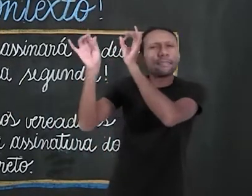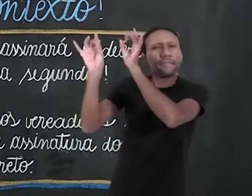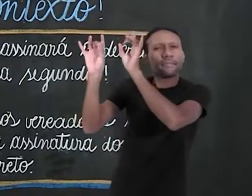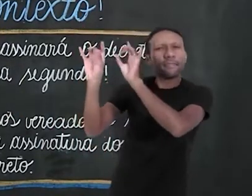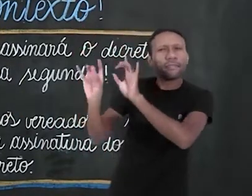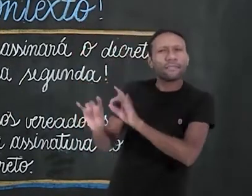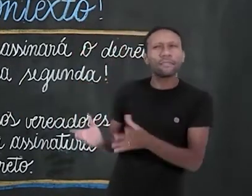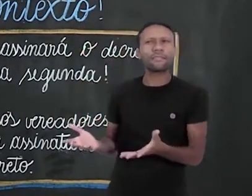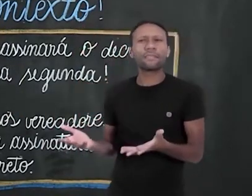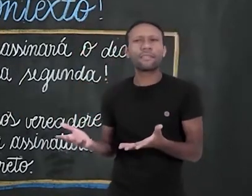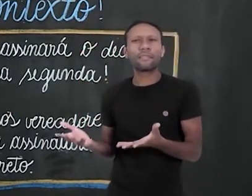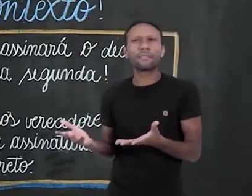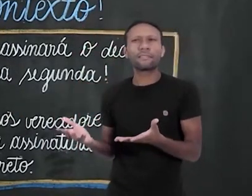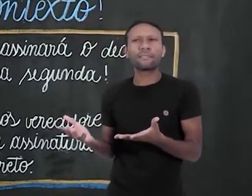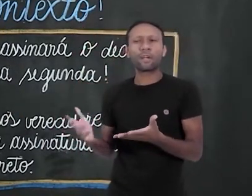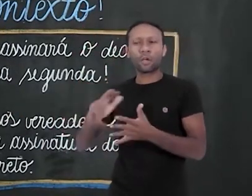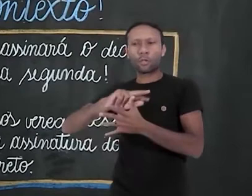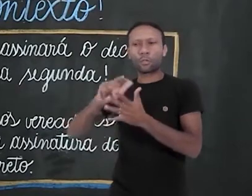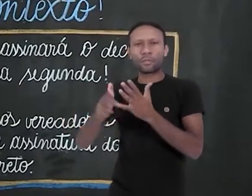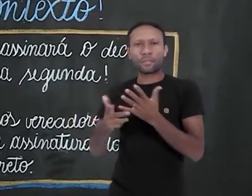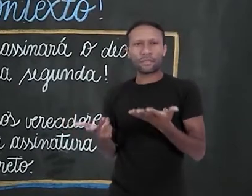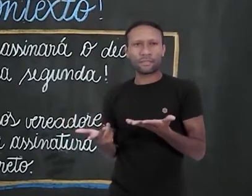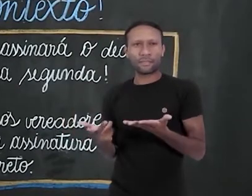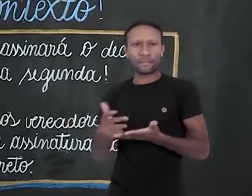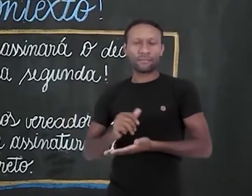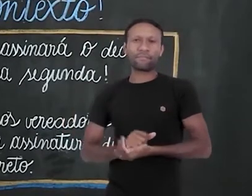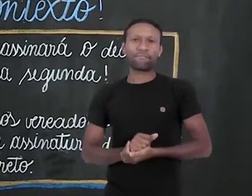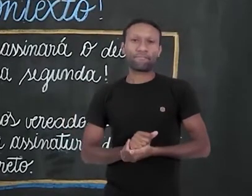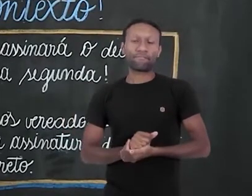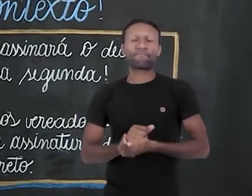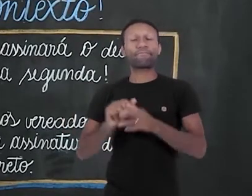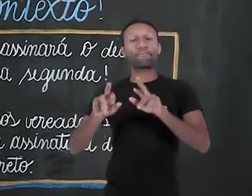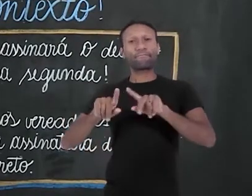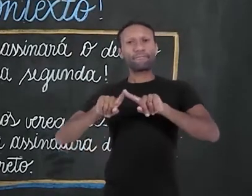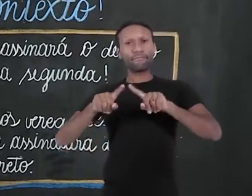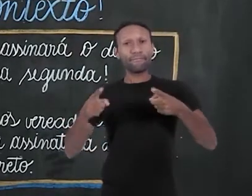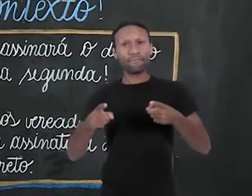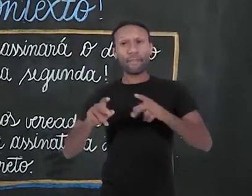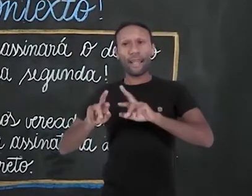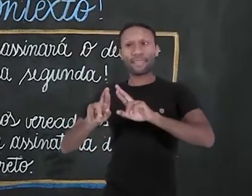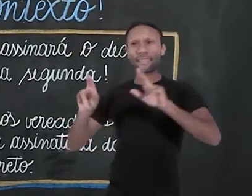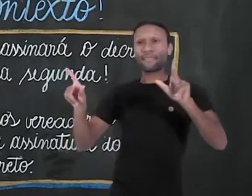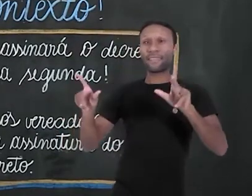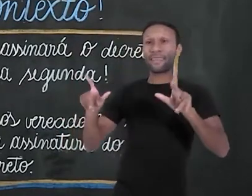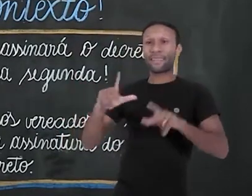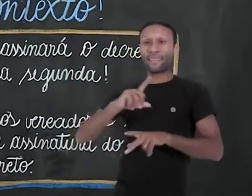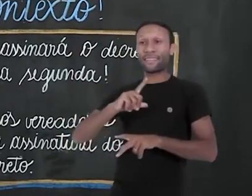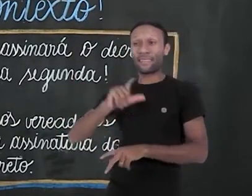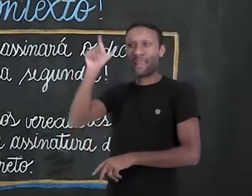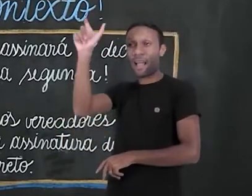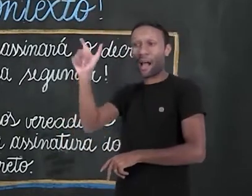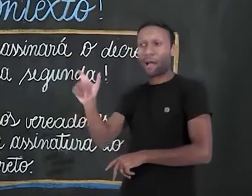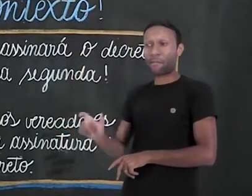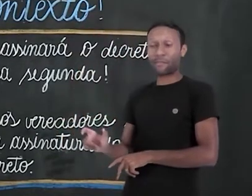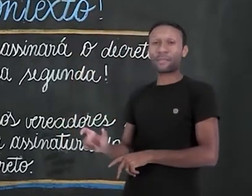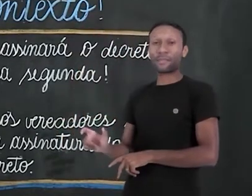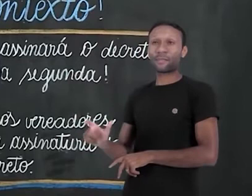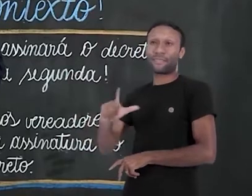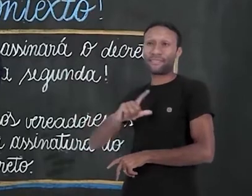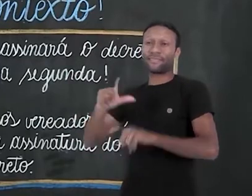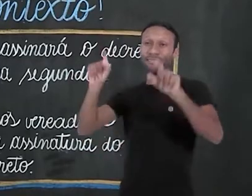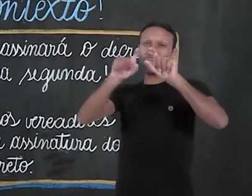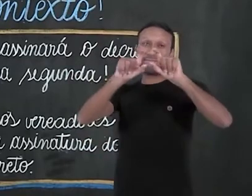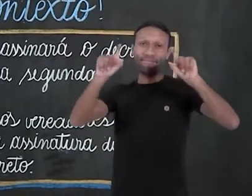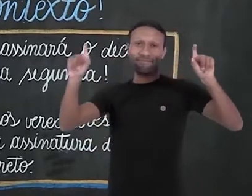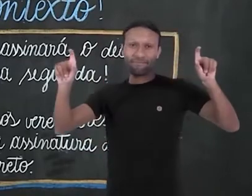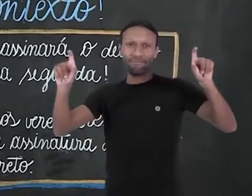sujeito indeterminado. Diferente do sujeito inexistente, que também consta nas gramáticas e nos